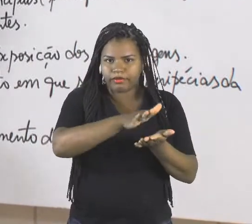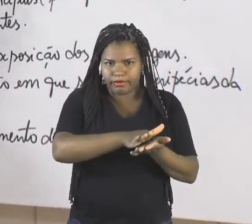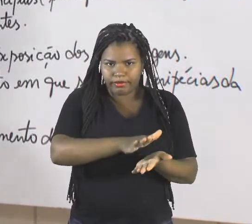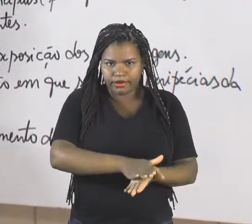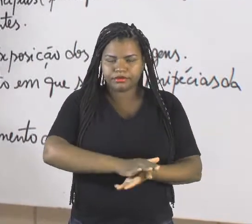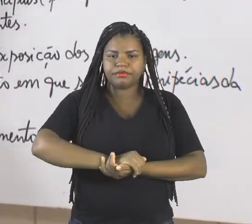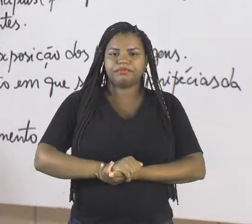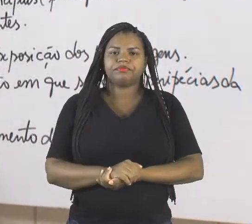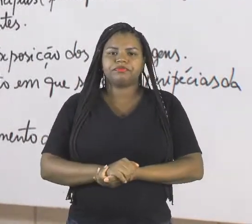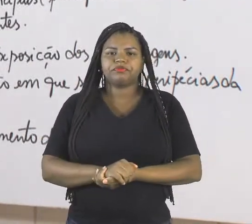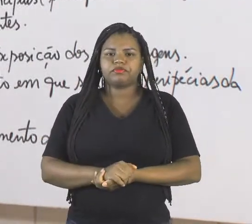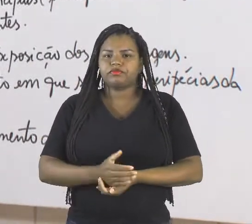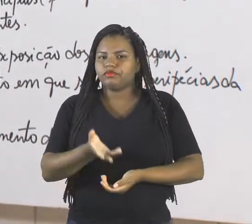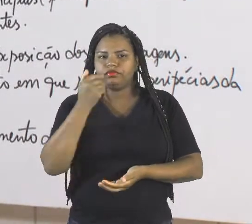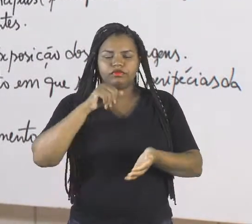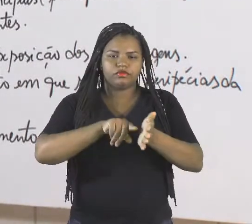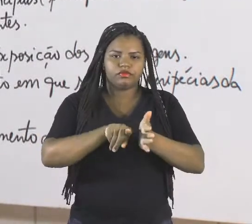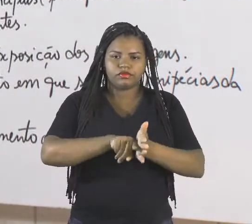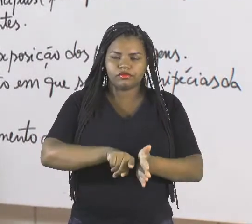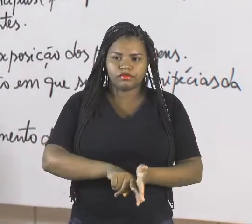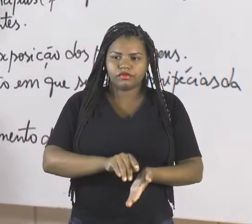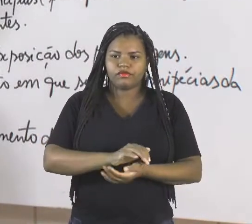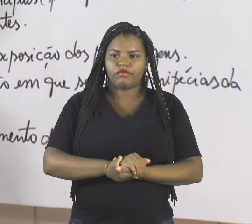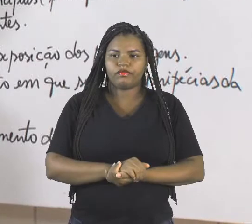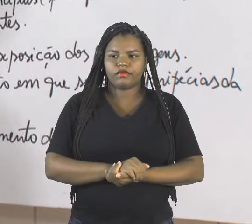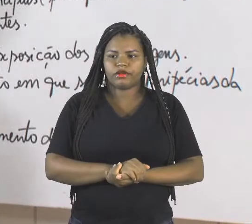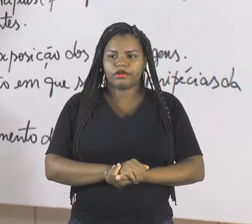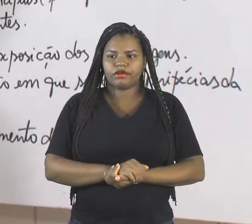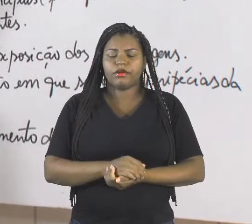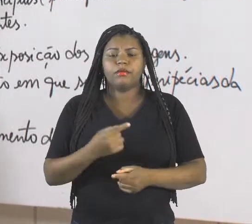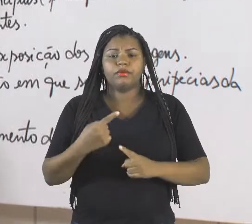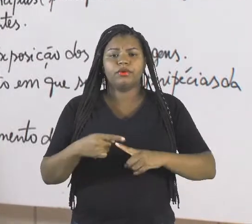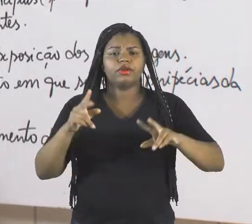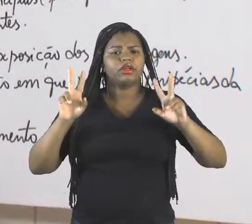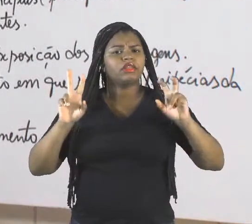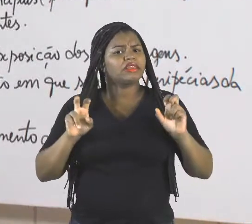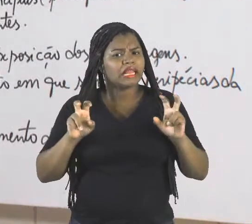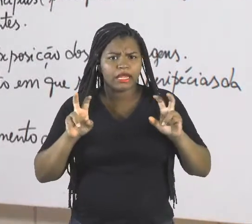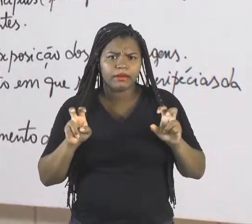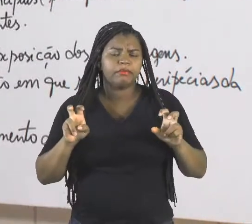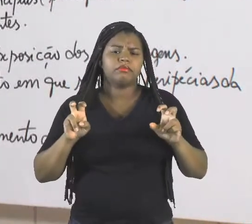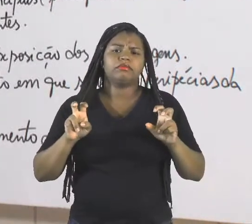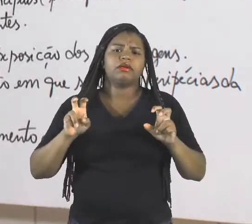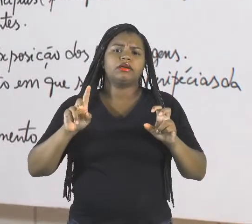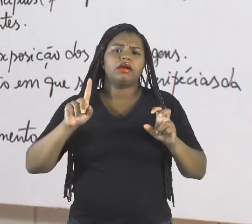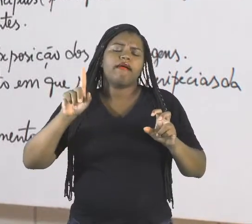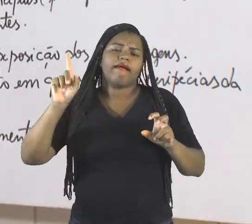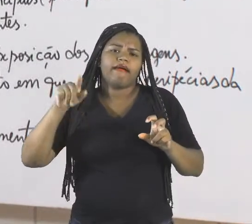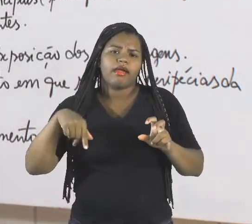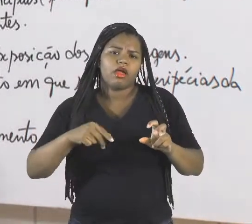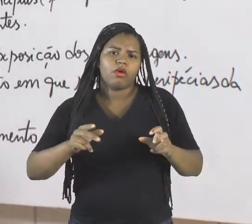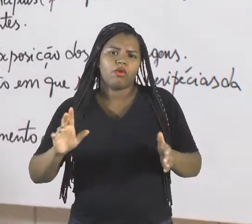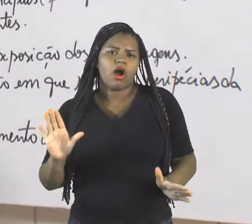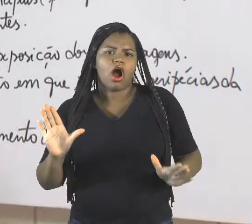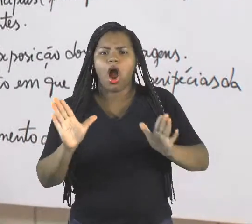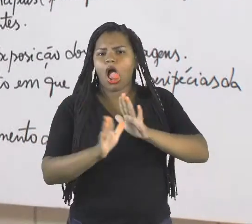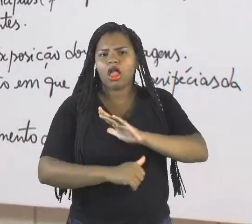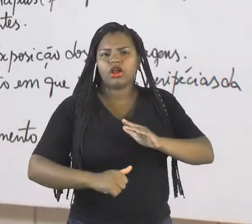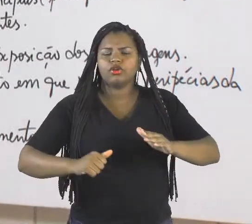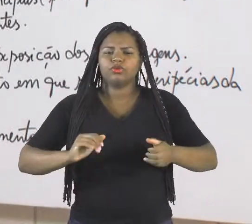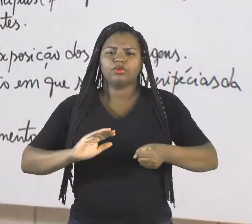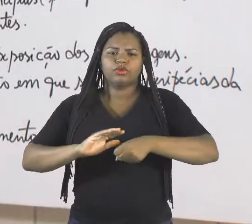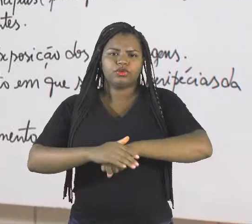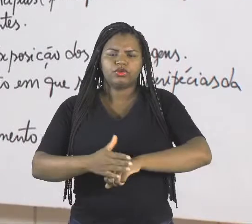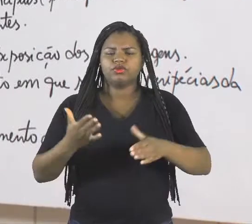questões. Primeira pergunta. Por que o título da peça teatral é um assalto em uma noite de verão? Por que que é esse o título?